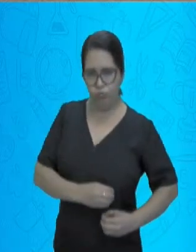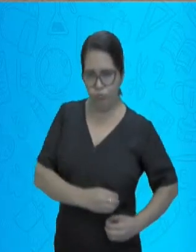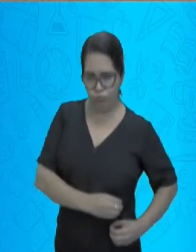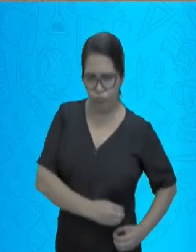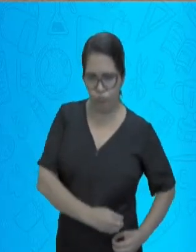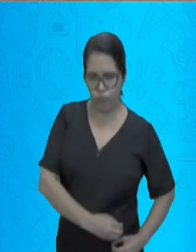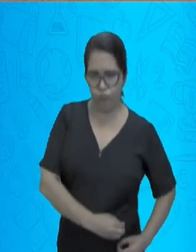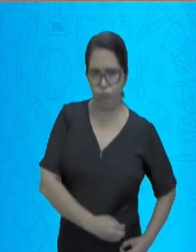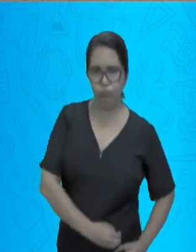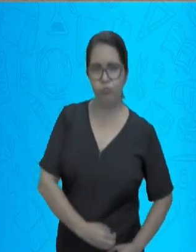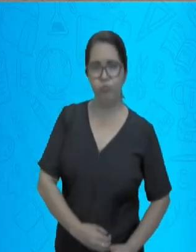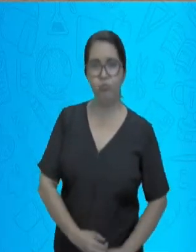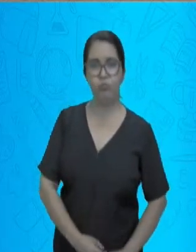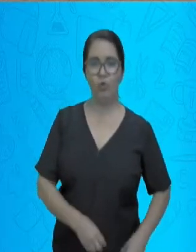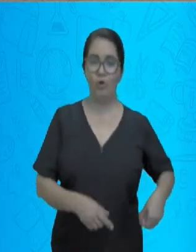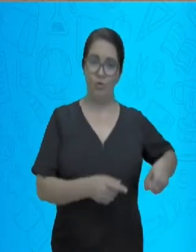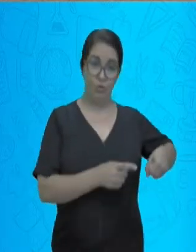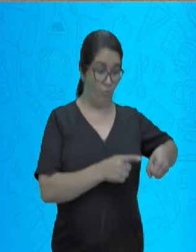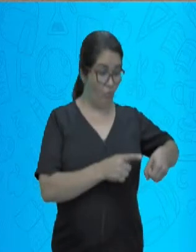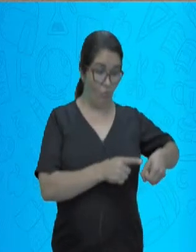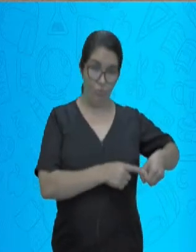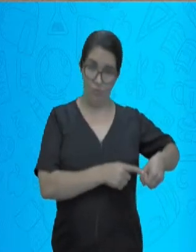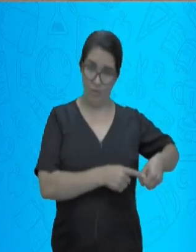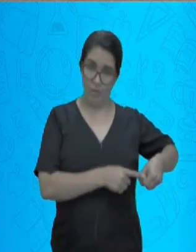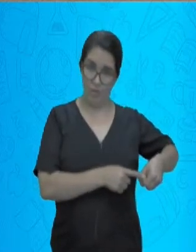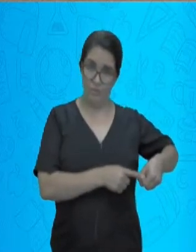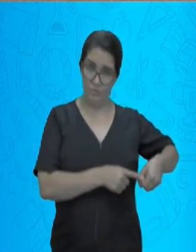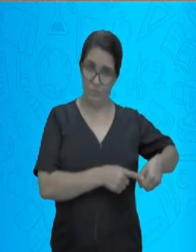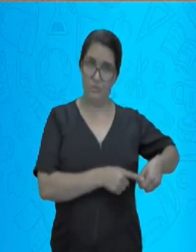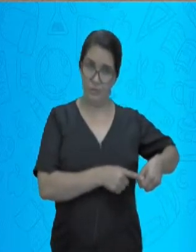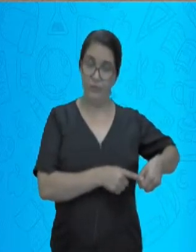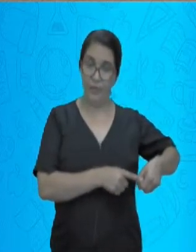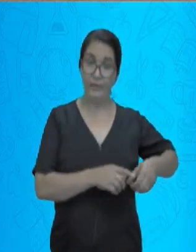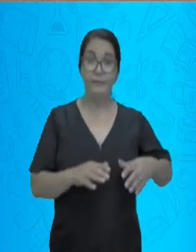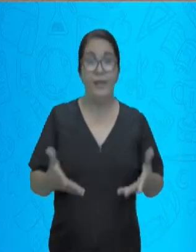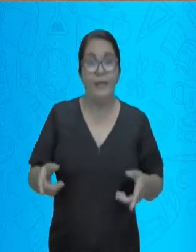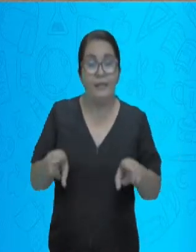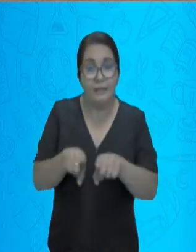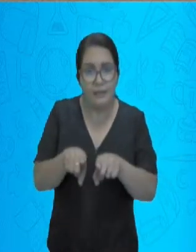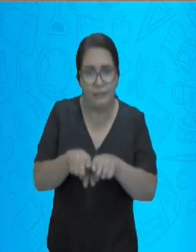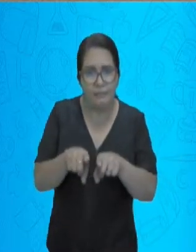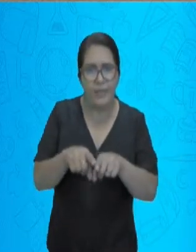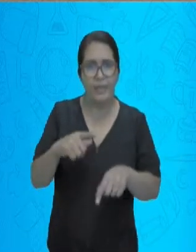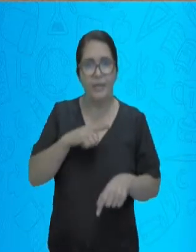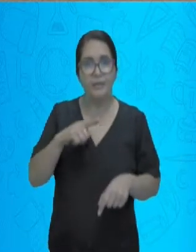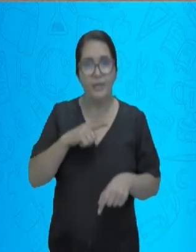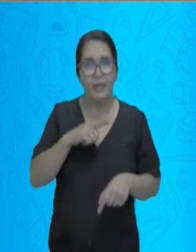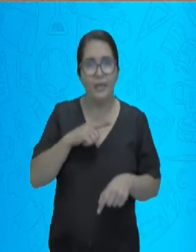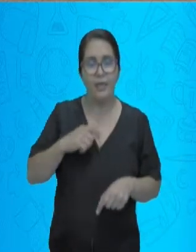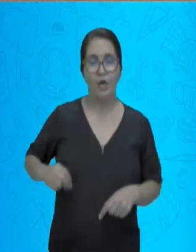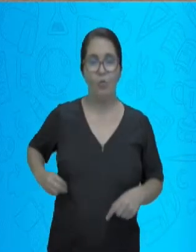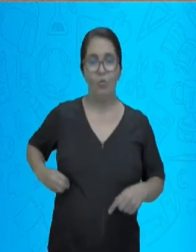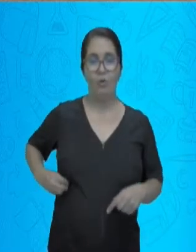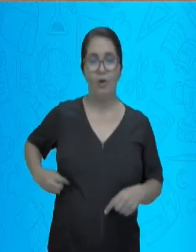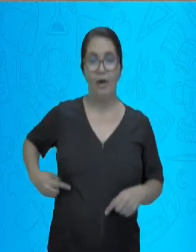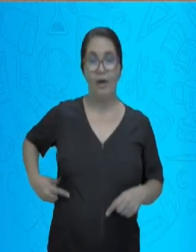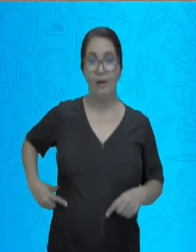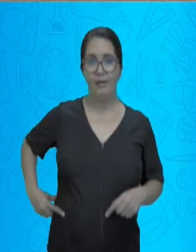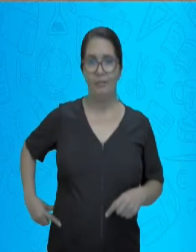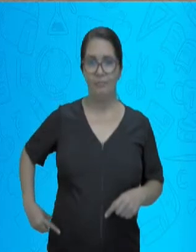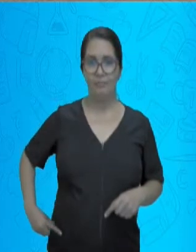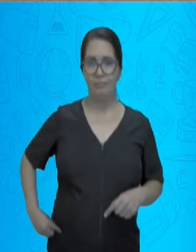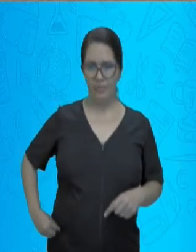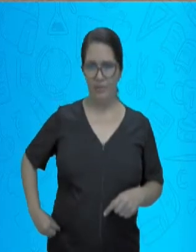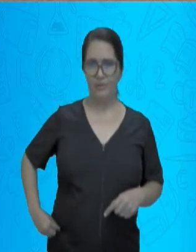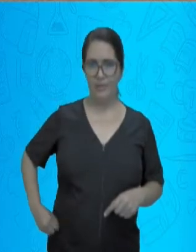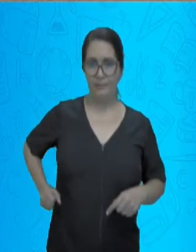já podem ter escutado falar, que é a apêndice. O apêndice, quando ele entra em